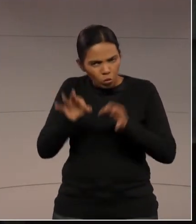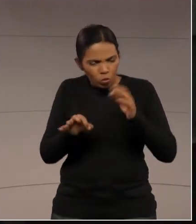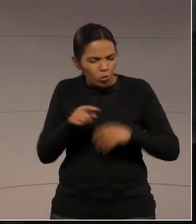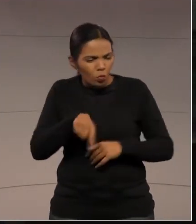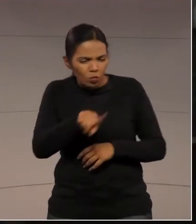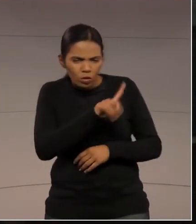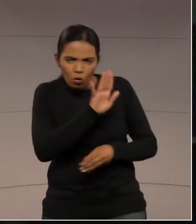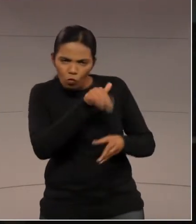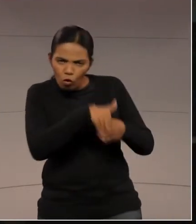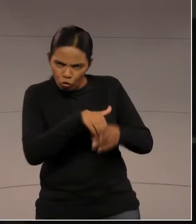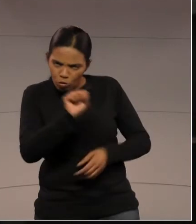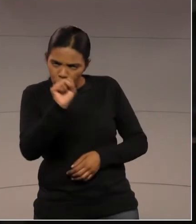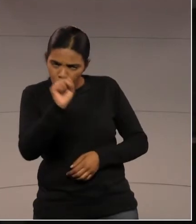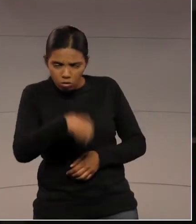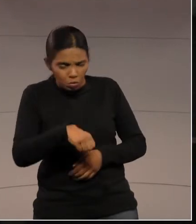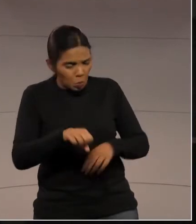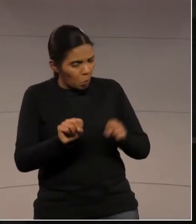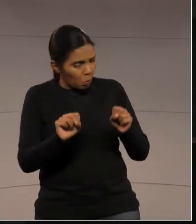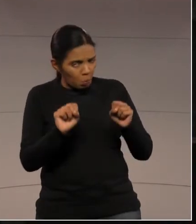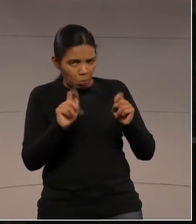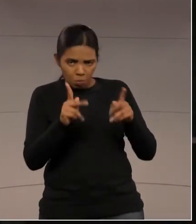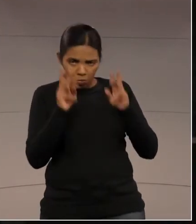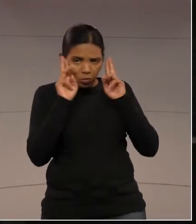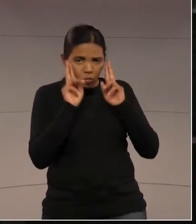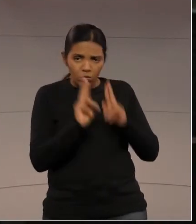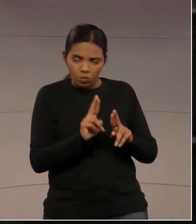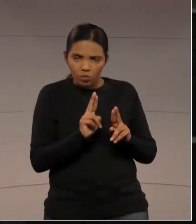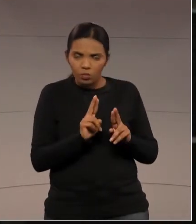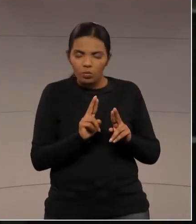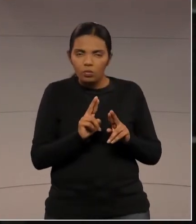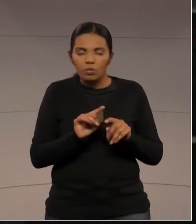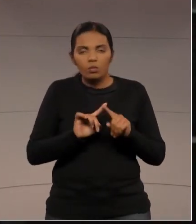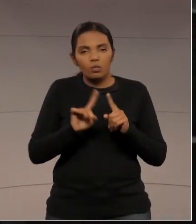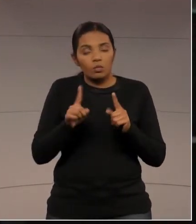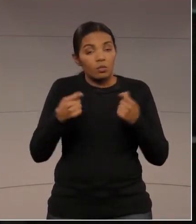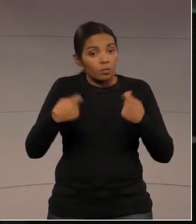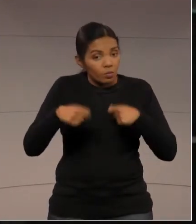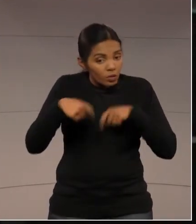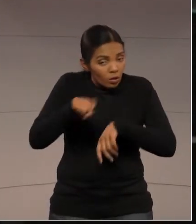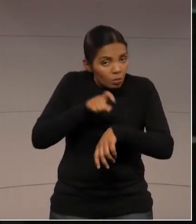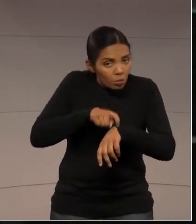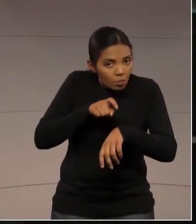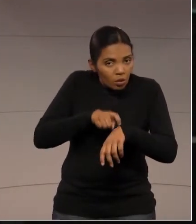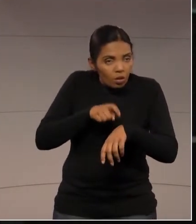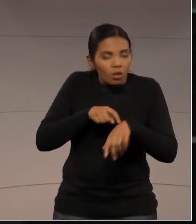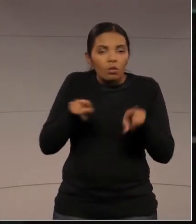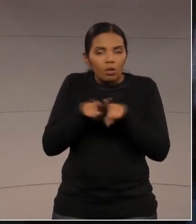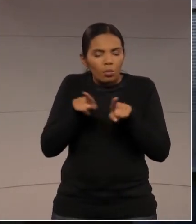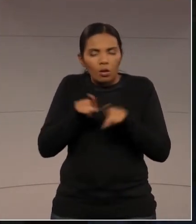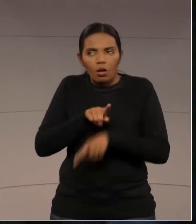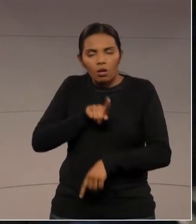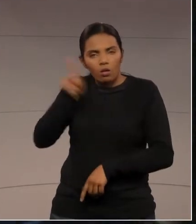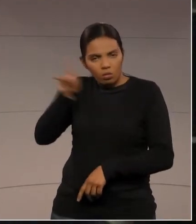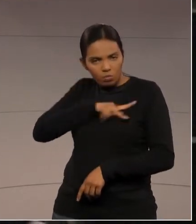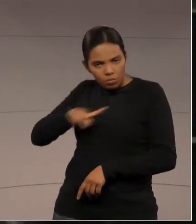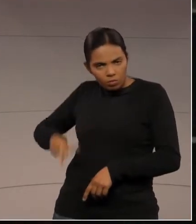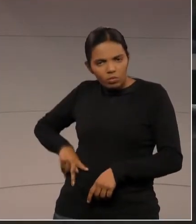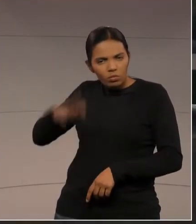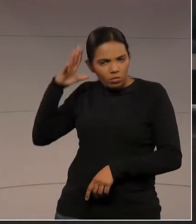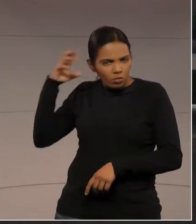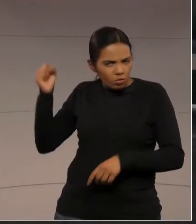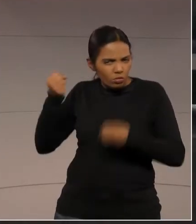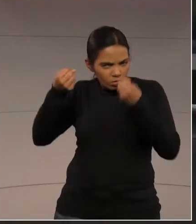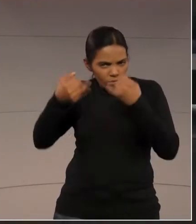quem votou pela recomposição. Agora é preciso que em algum momento, como também sinalizou o deputado Traiano aqui há algum tempo,